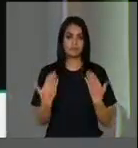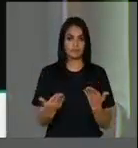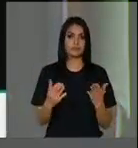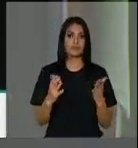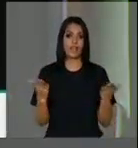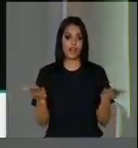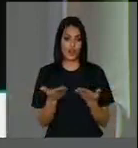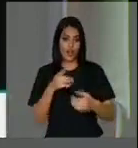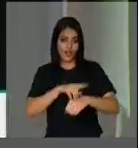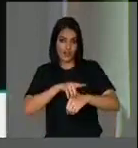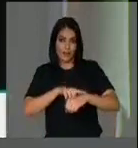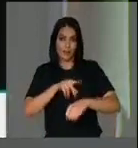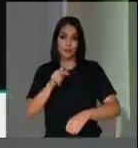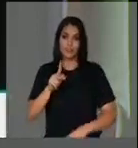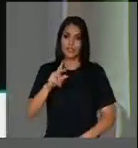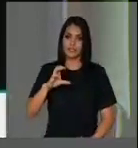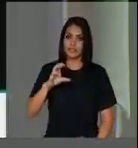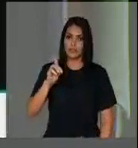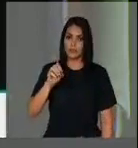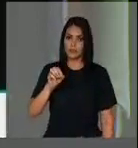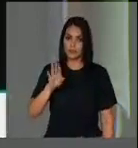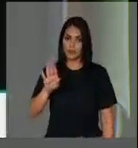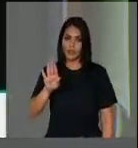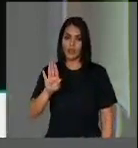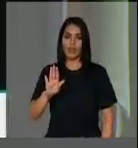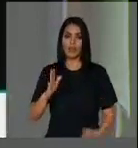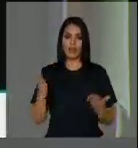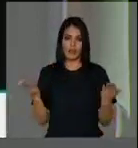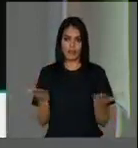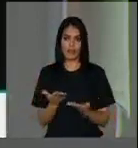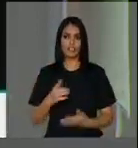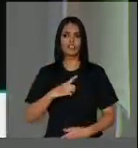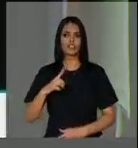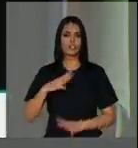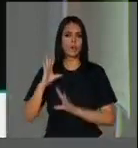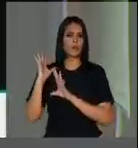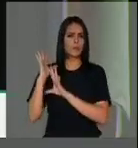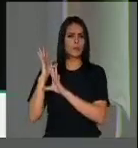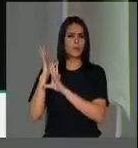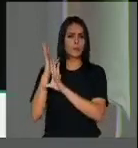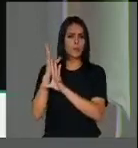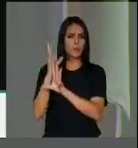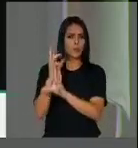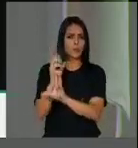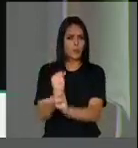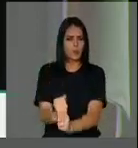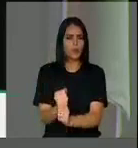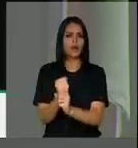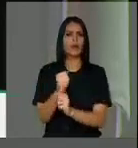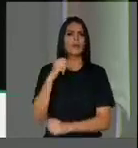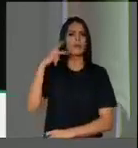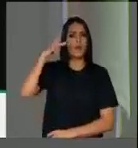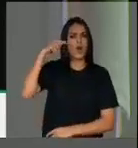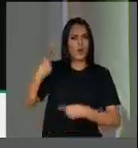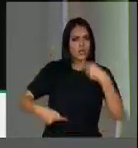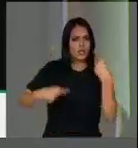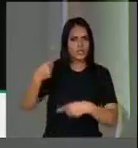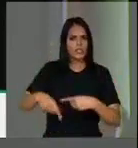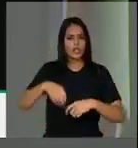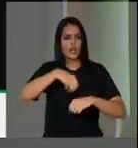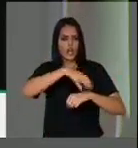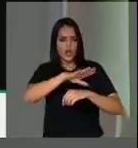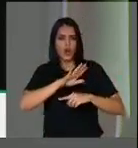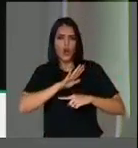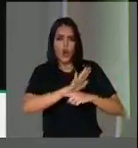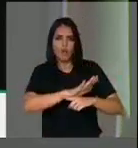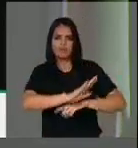momento, chega aqui com o processo de acúmulo político, de contribuição à luta social e chama,